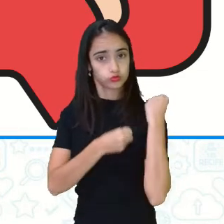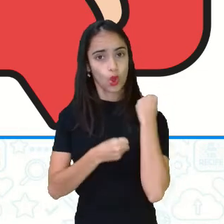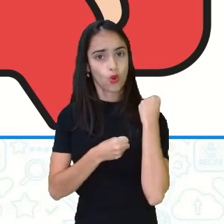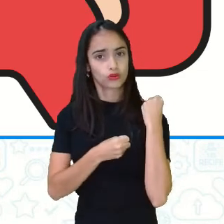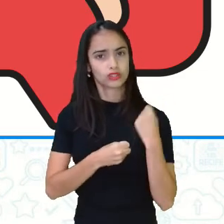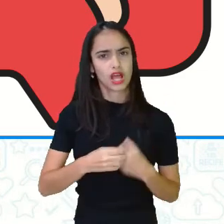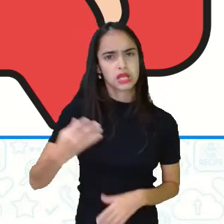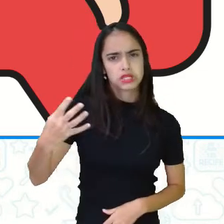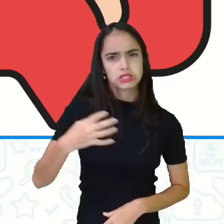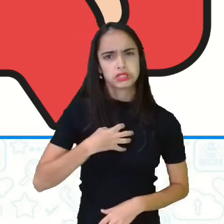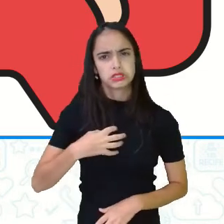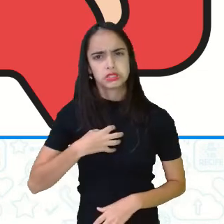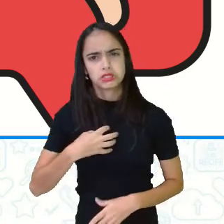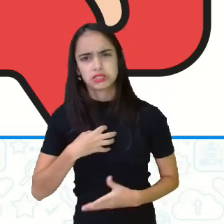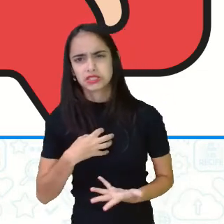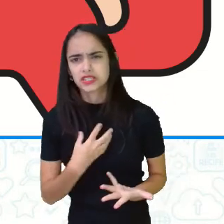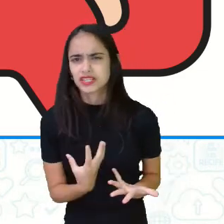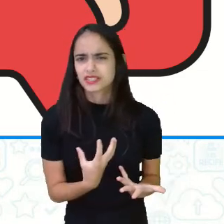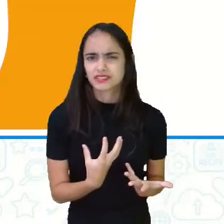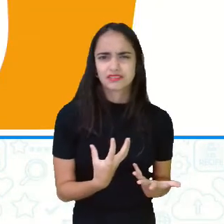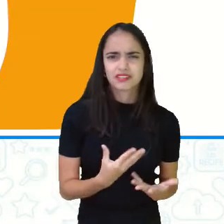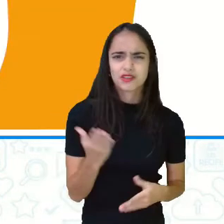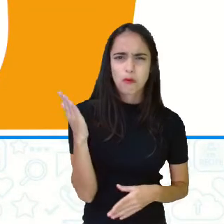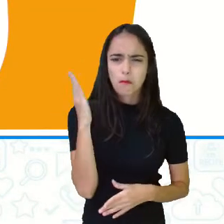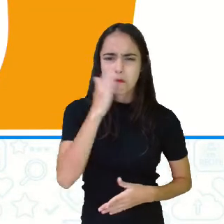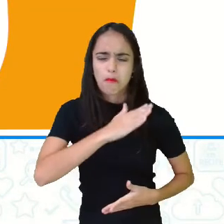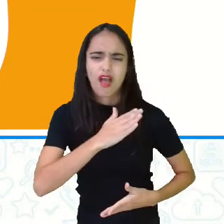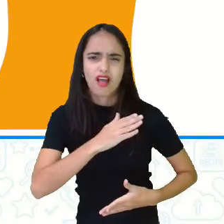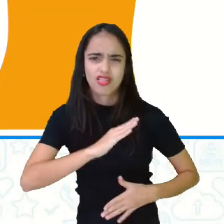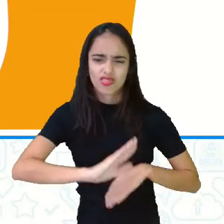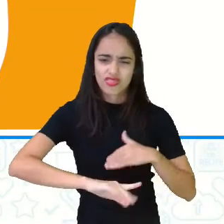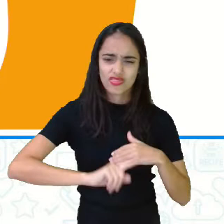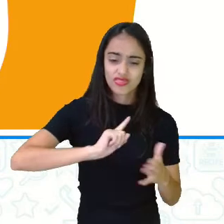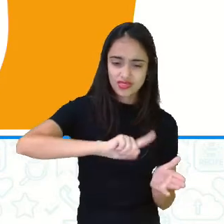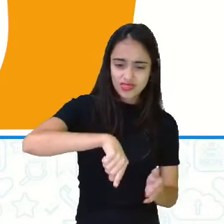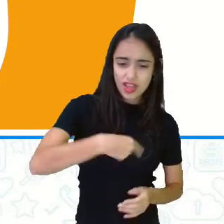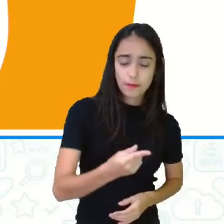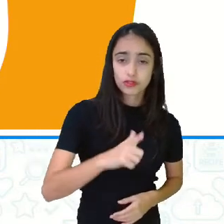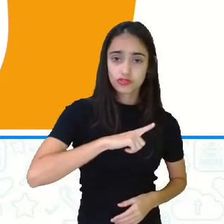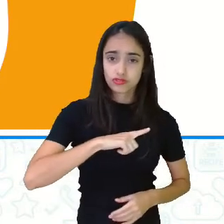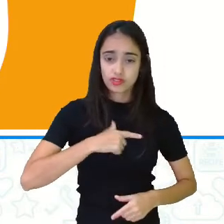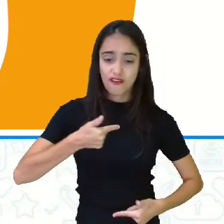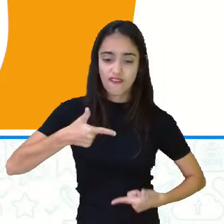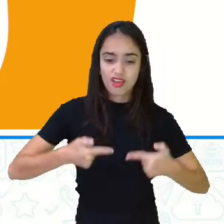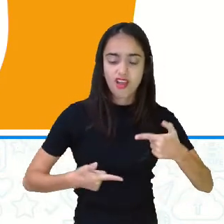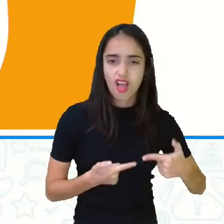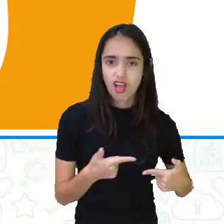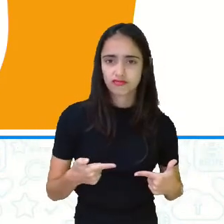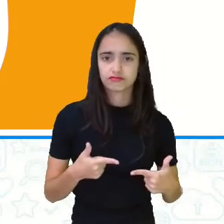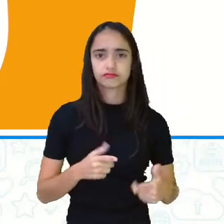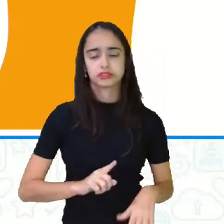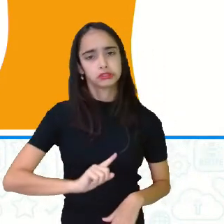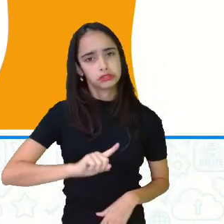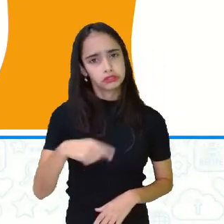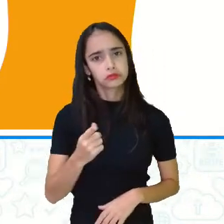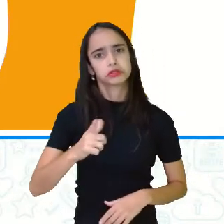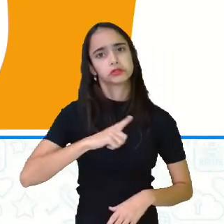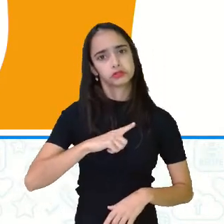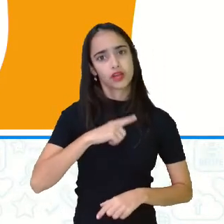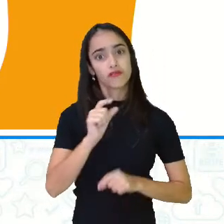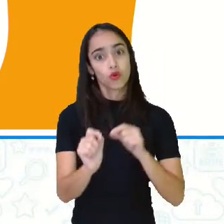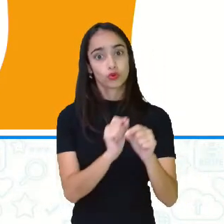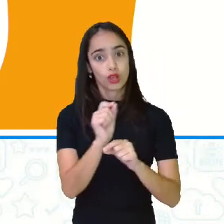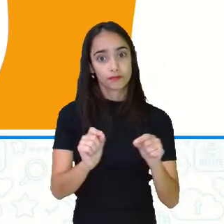guerra e ficaram bastante insatisfeitos com a situação. E também tem um outro agravante, as pessoas